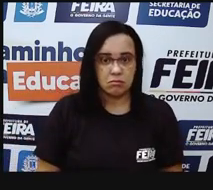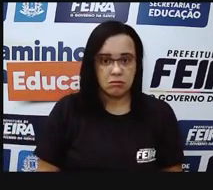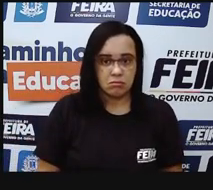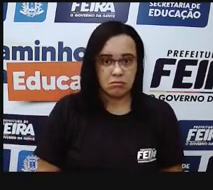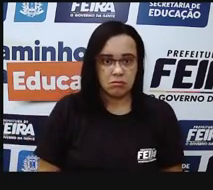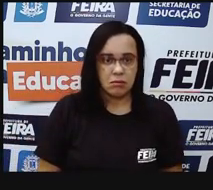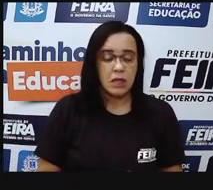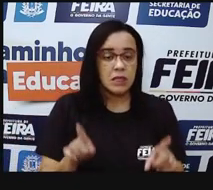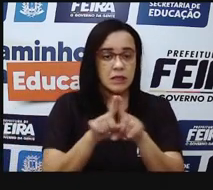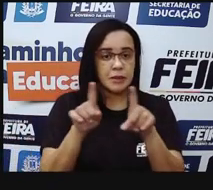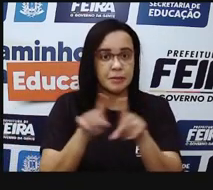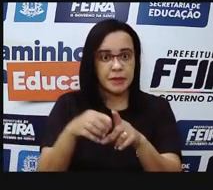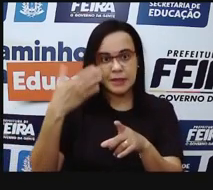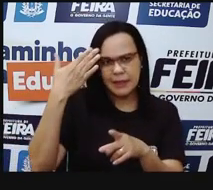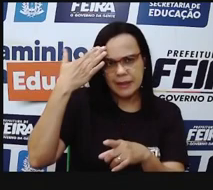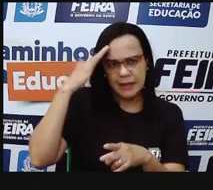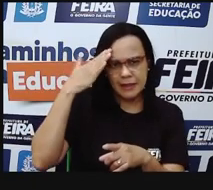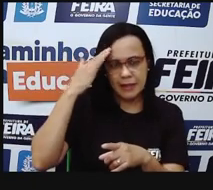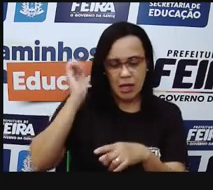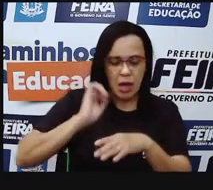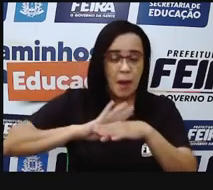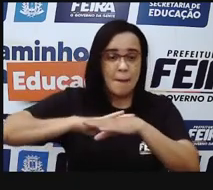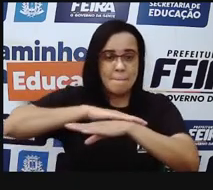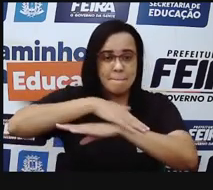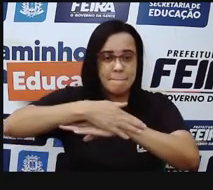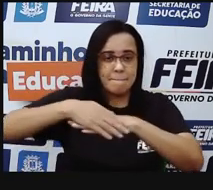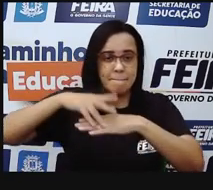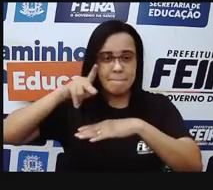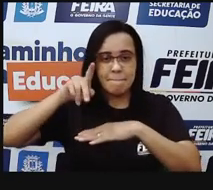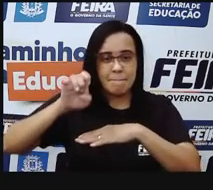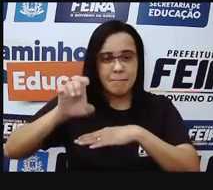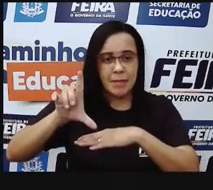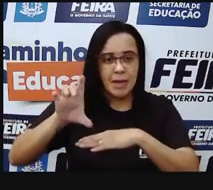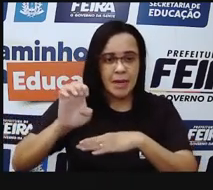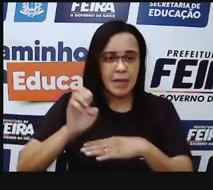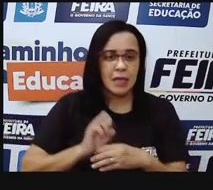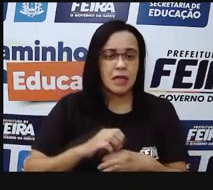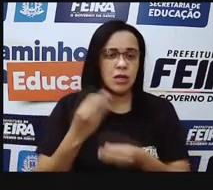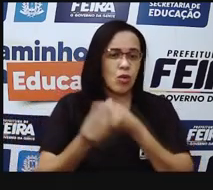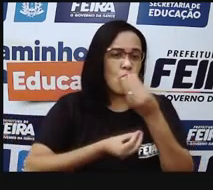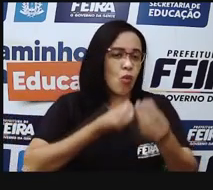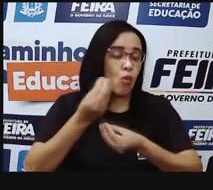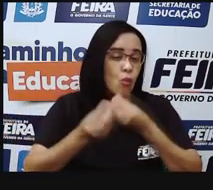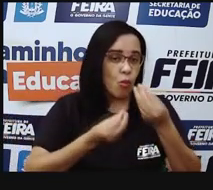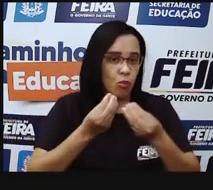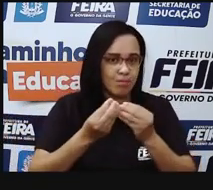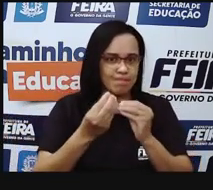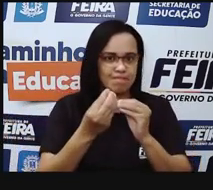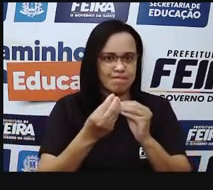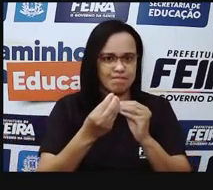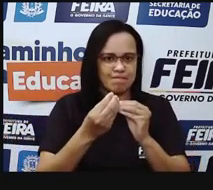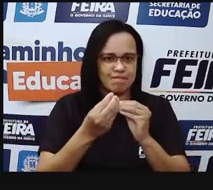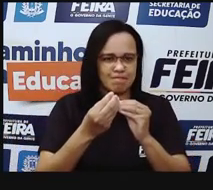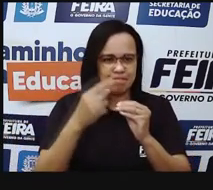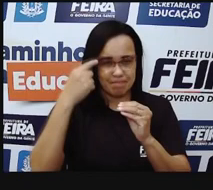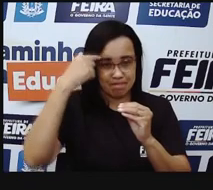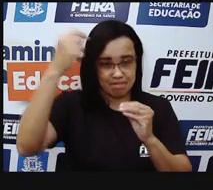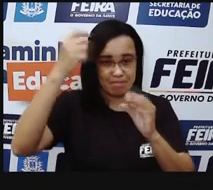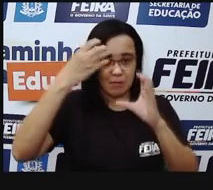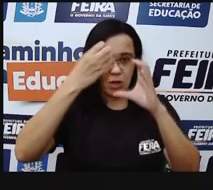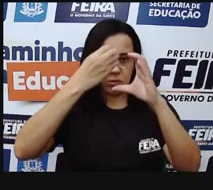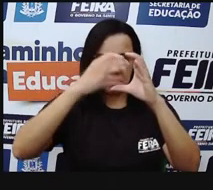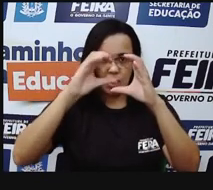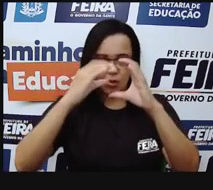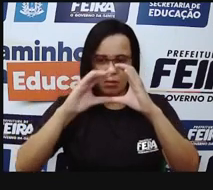entender também que a nossa pele, ela vai ser dividida, vamos dizer assim, em três estruturas,